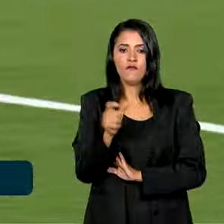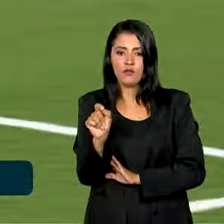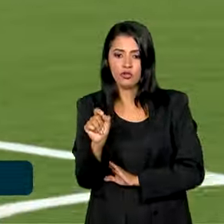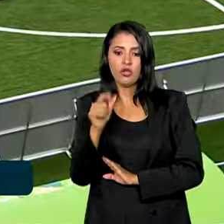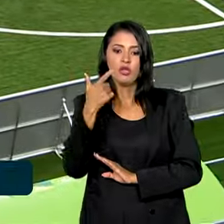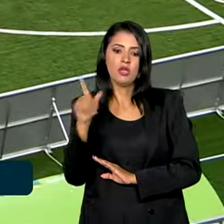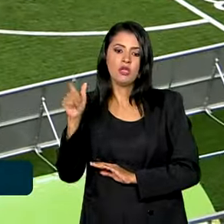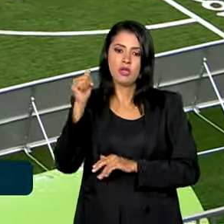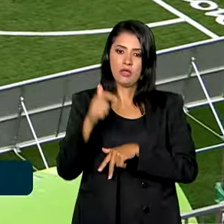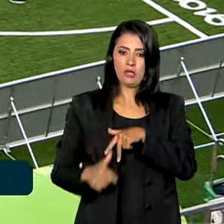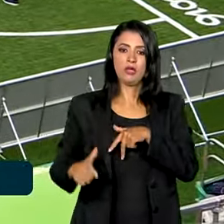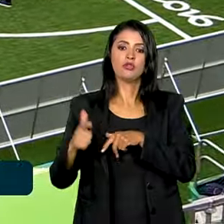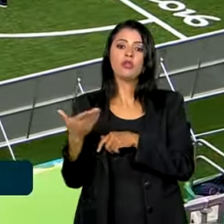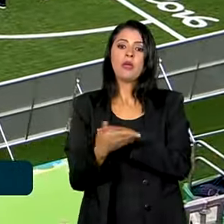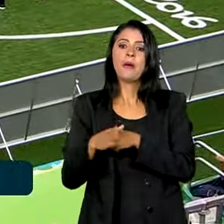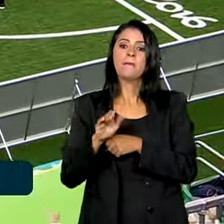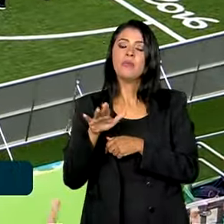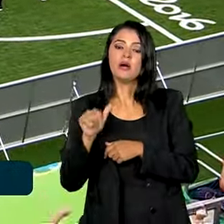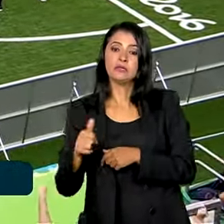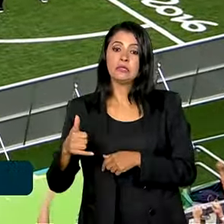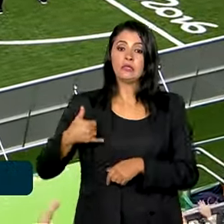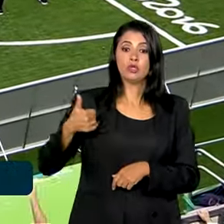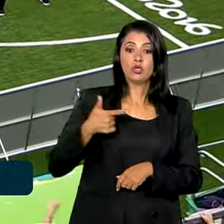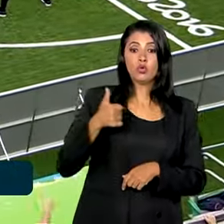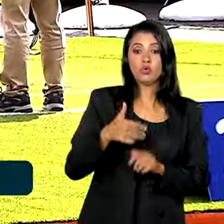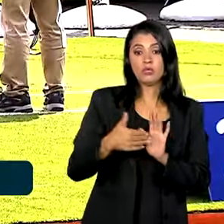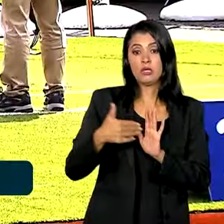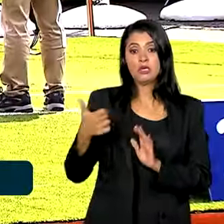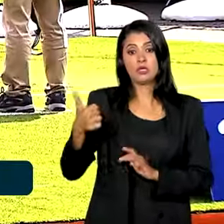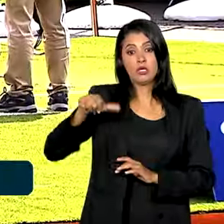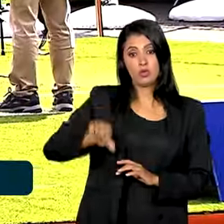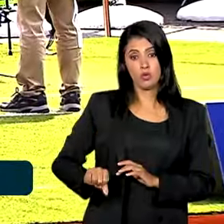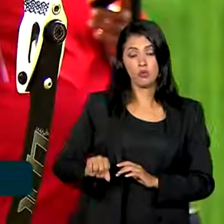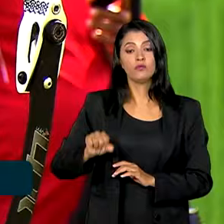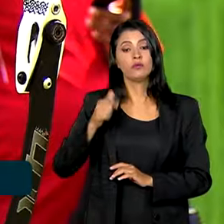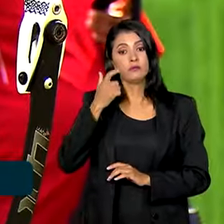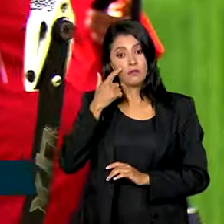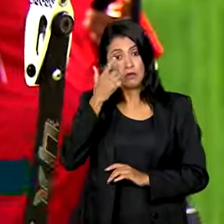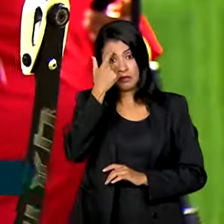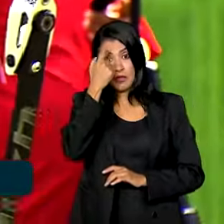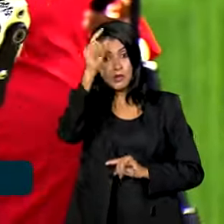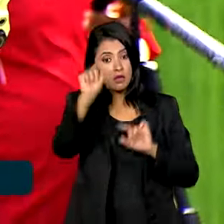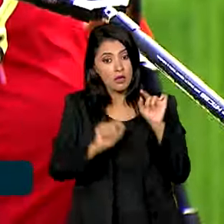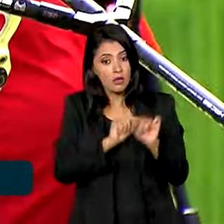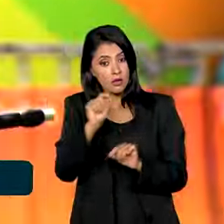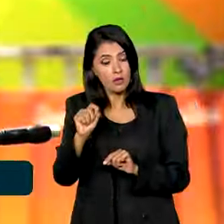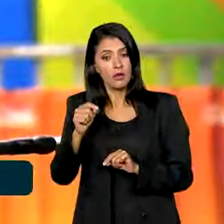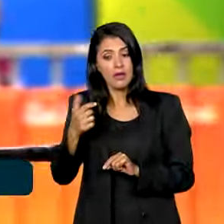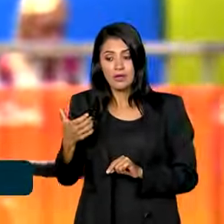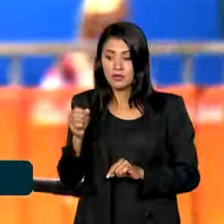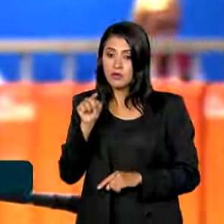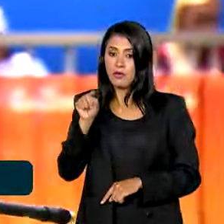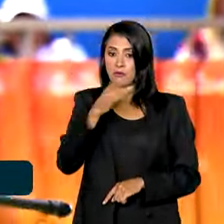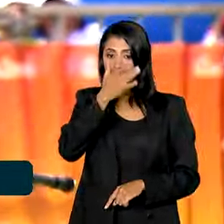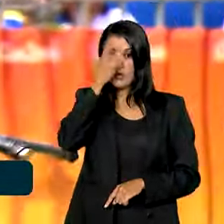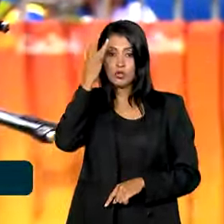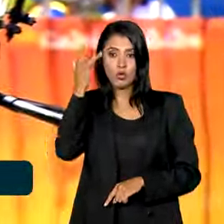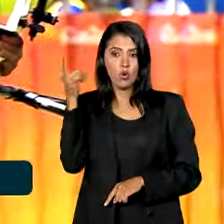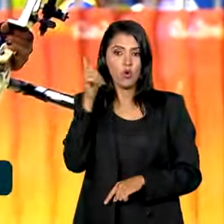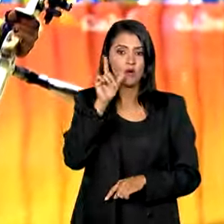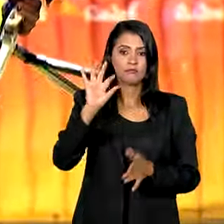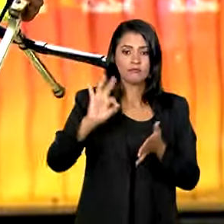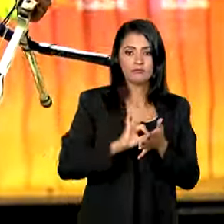e atleta base de 12 a 19 anos de idade. A ideia do governo é que 10 mil pessoas sejam